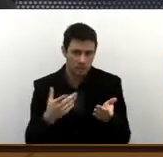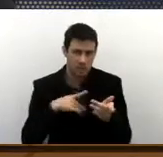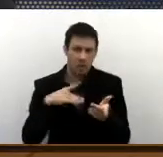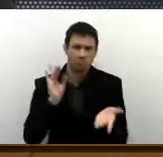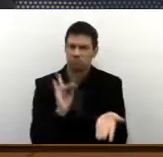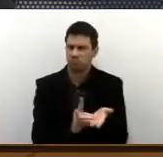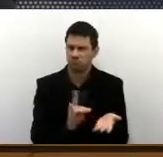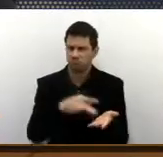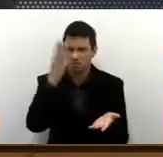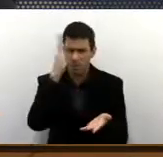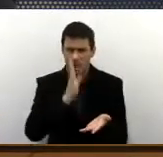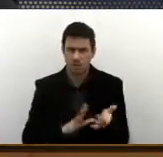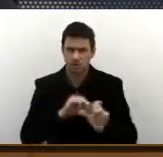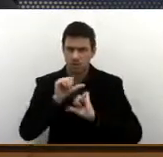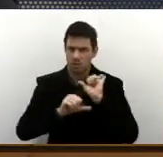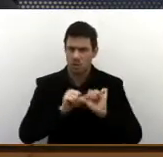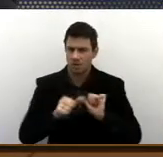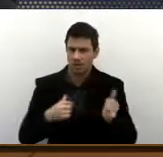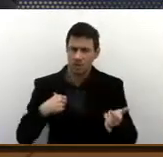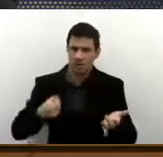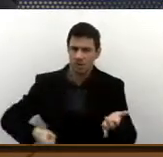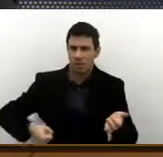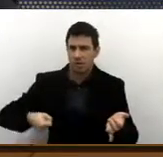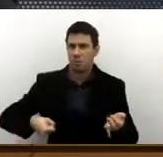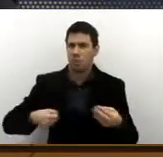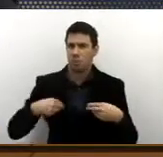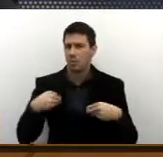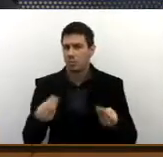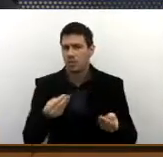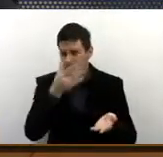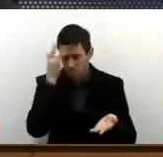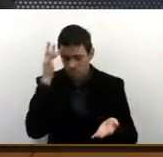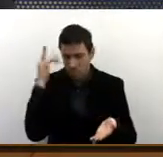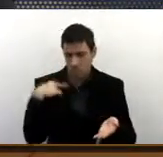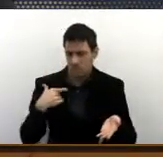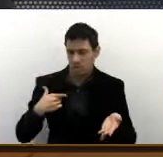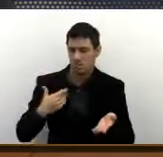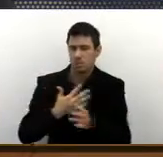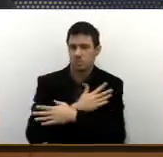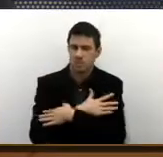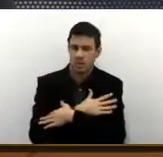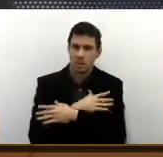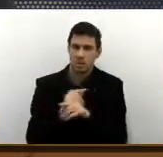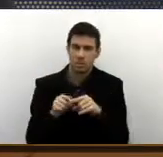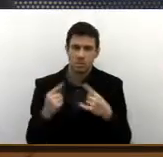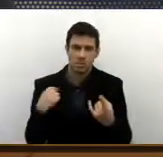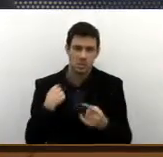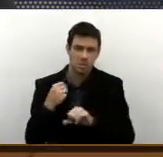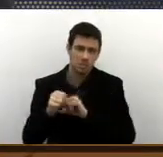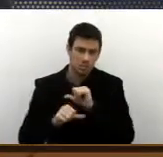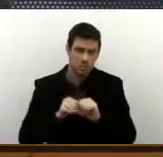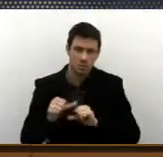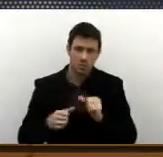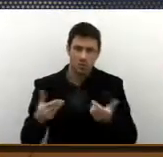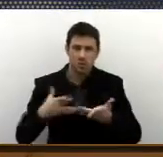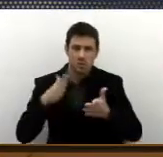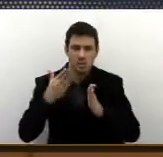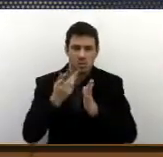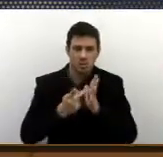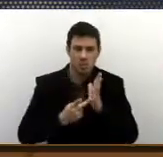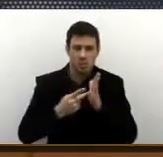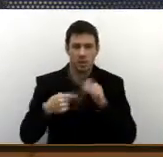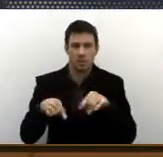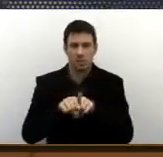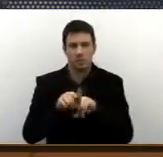aquela grande necessidade de Bolsa Auxílio ao Desempregado. E sim, nós mudamos este programa, a Câmara Municipal